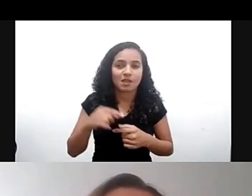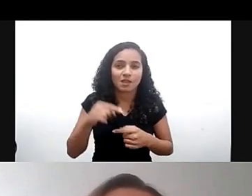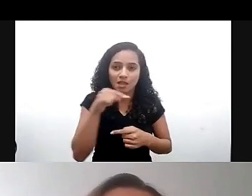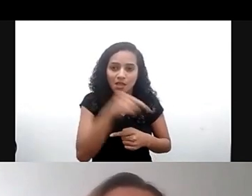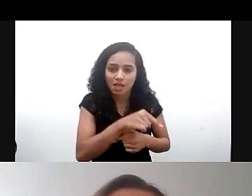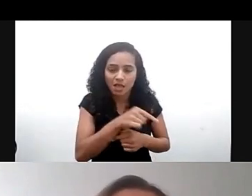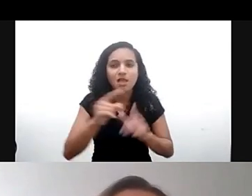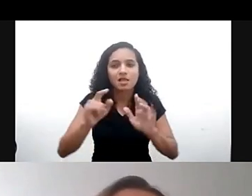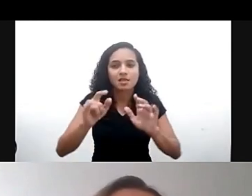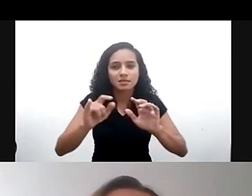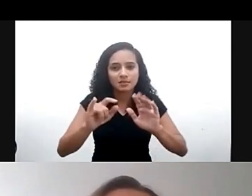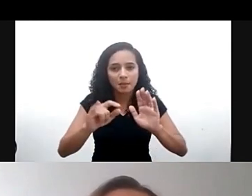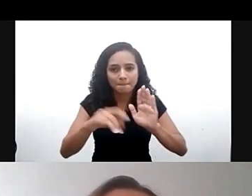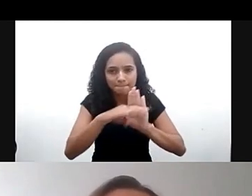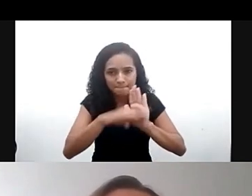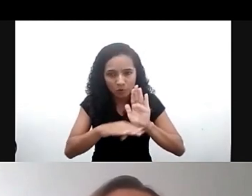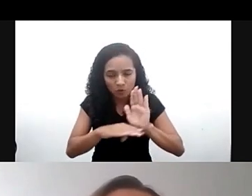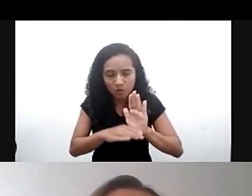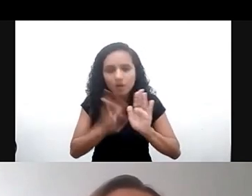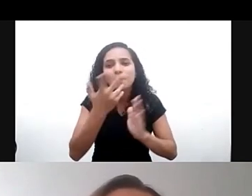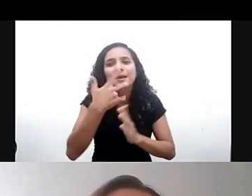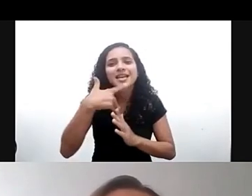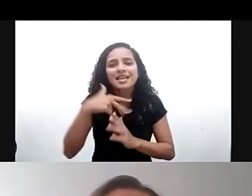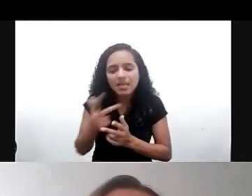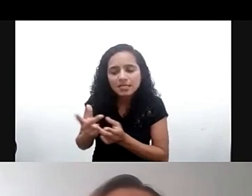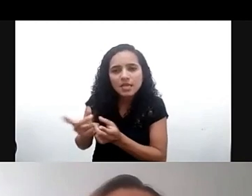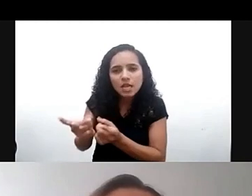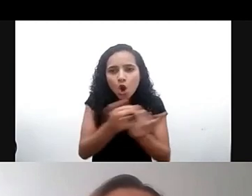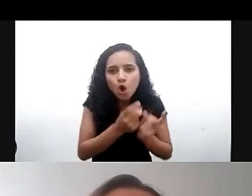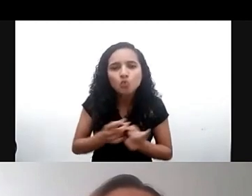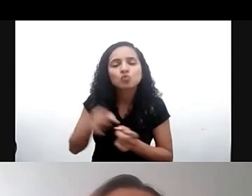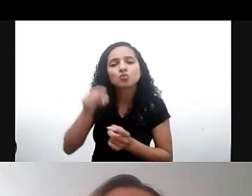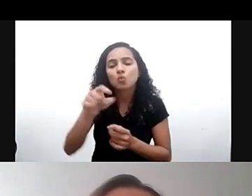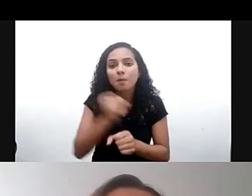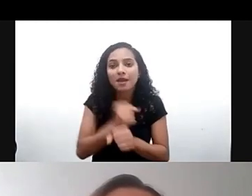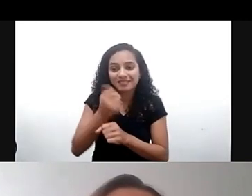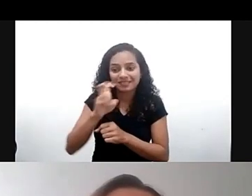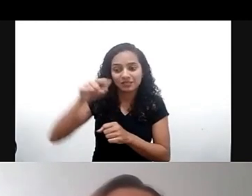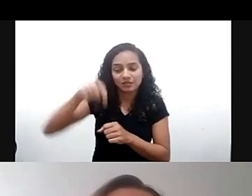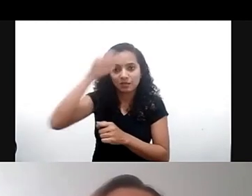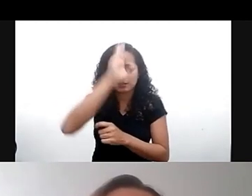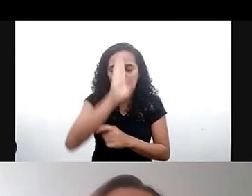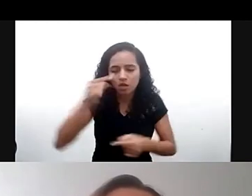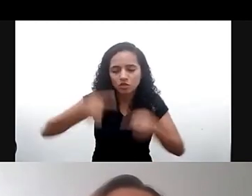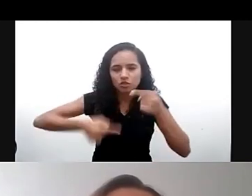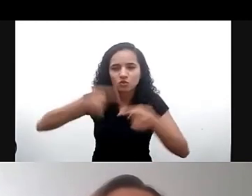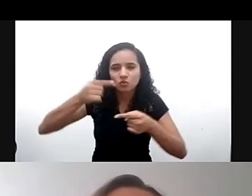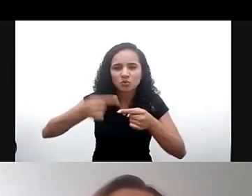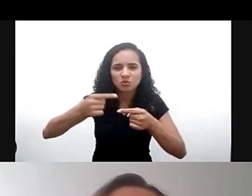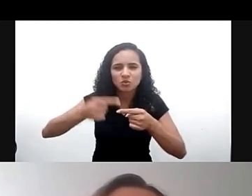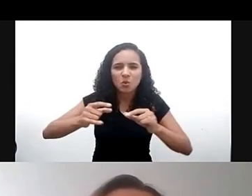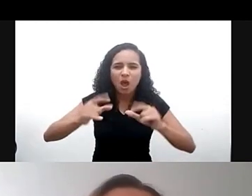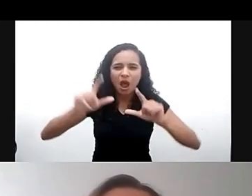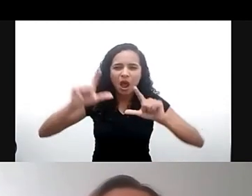programa criança e consumo que completa esse ano 15 anos de atuação aqui no Brasil discutindo a questão da exploração comercial da